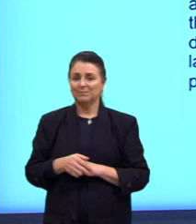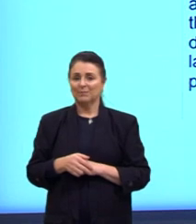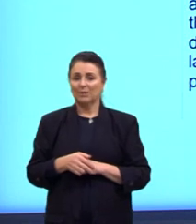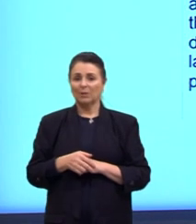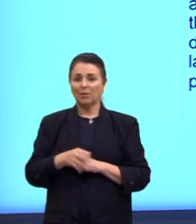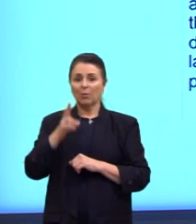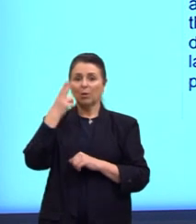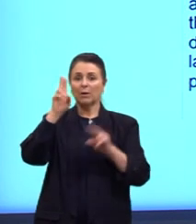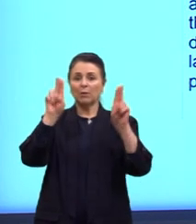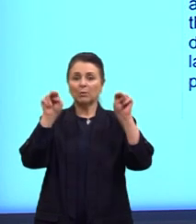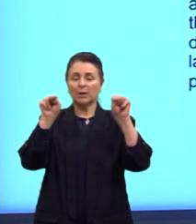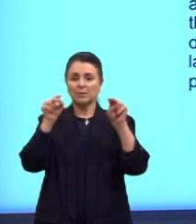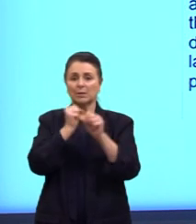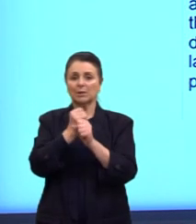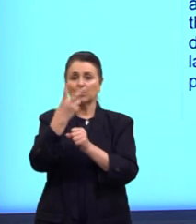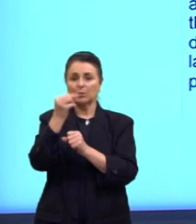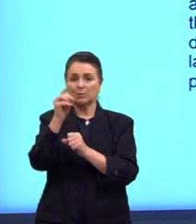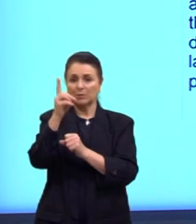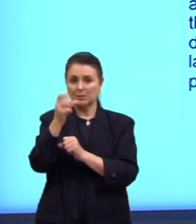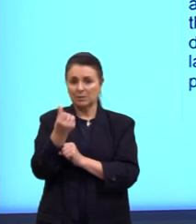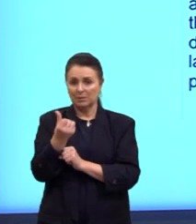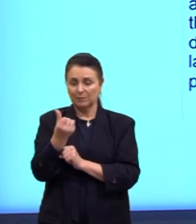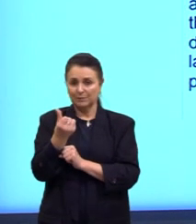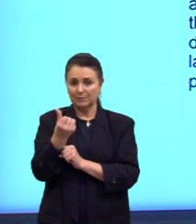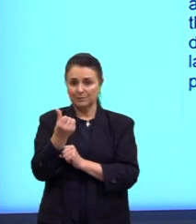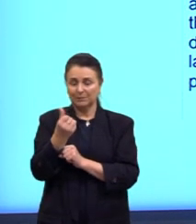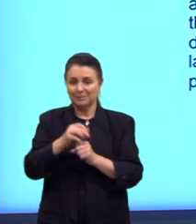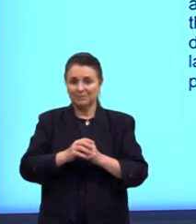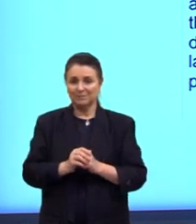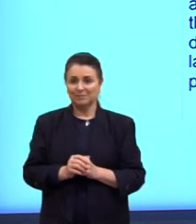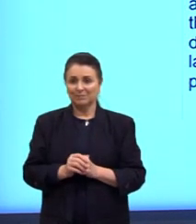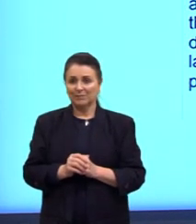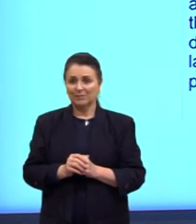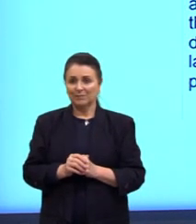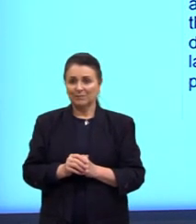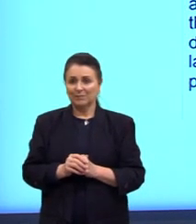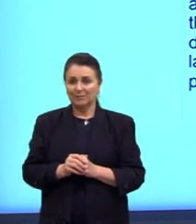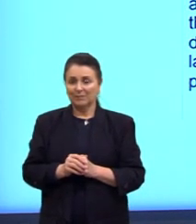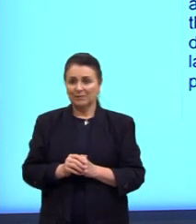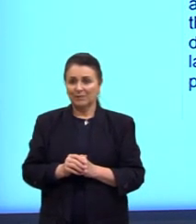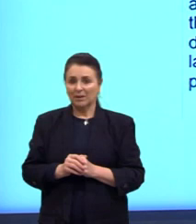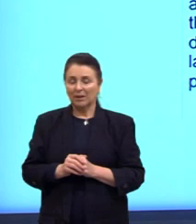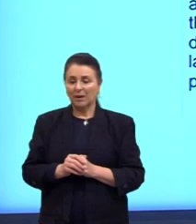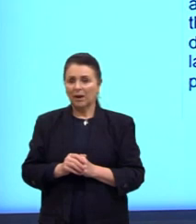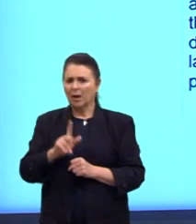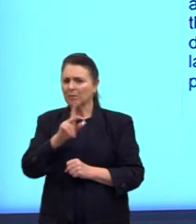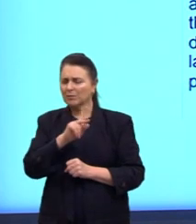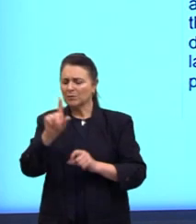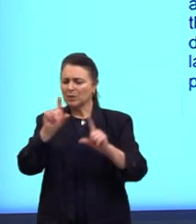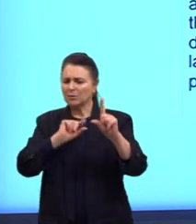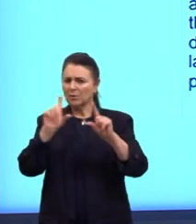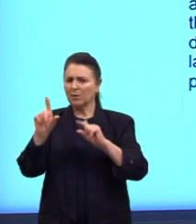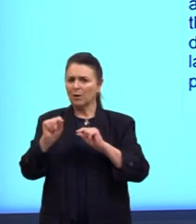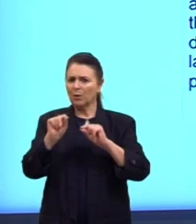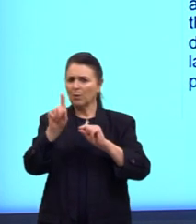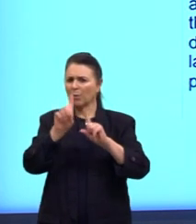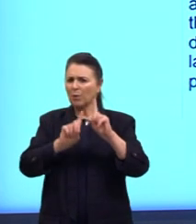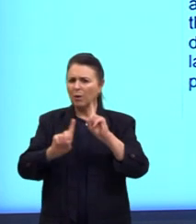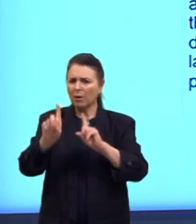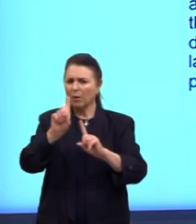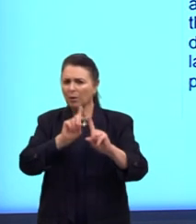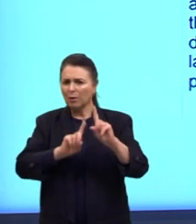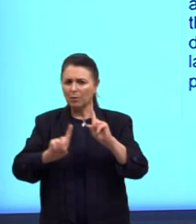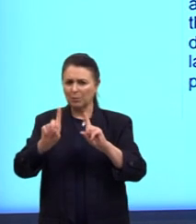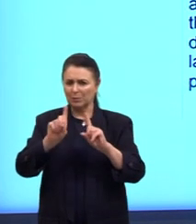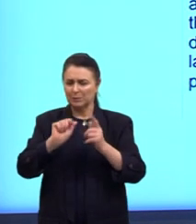esse texto aqui de 2016, do Enem de 2016. Eu elenquei algumas, tá? Algumas dessas